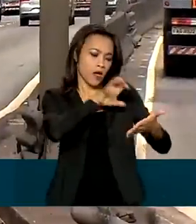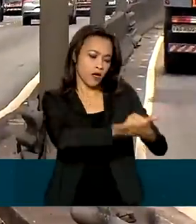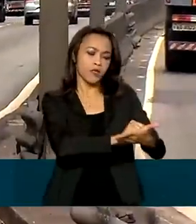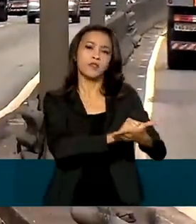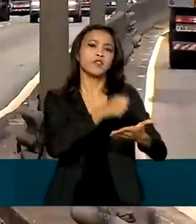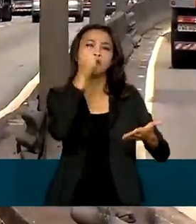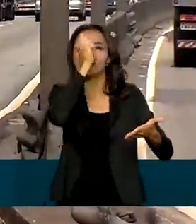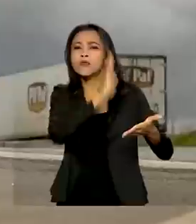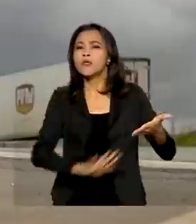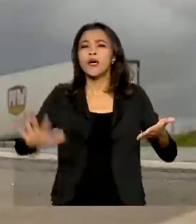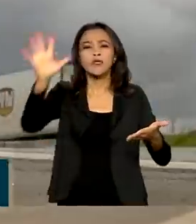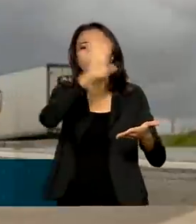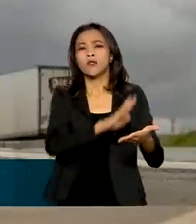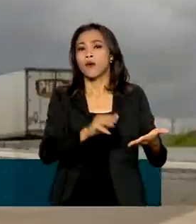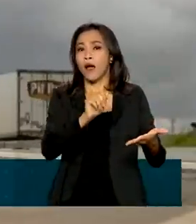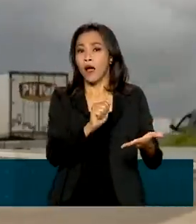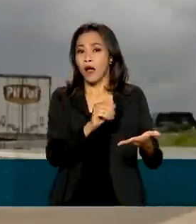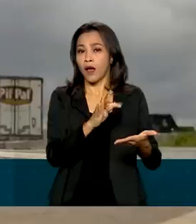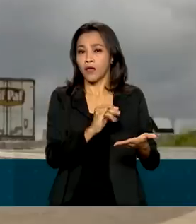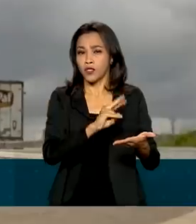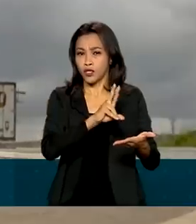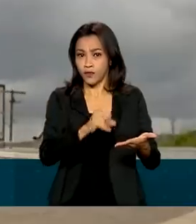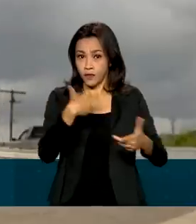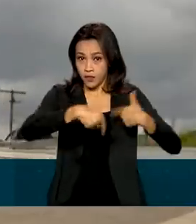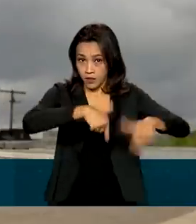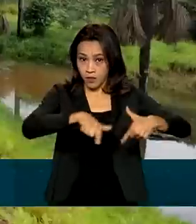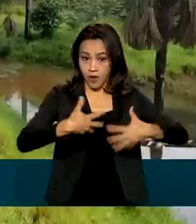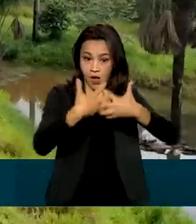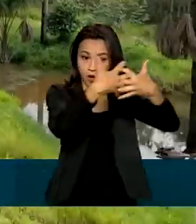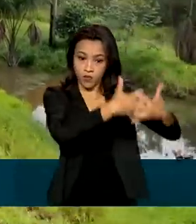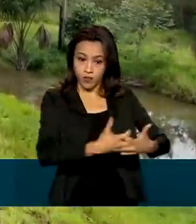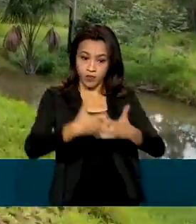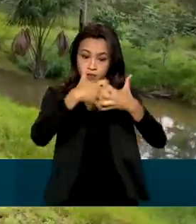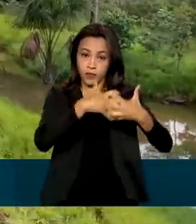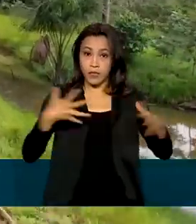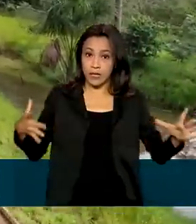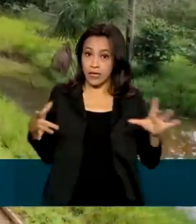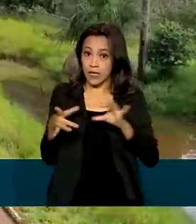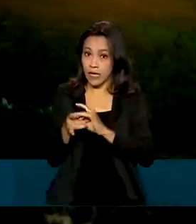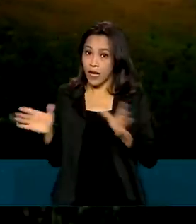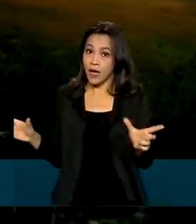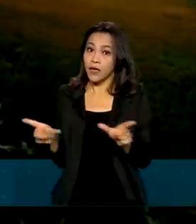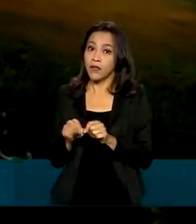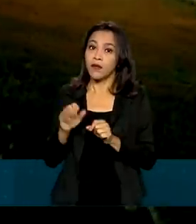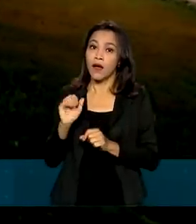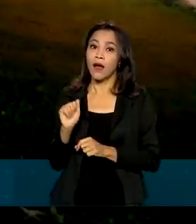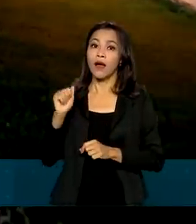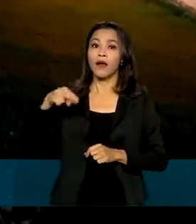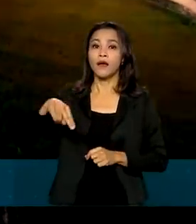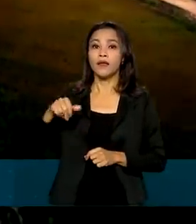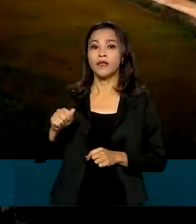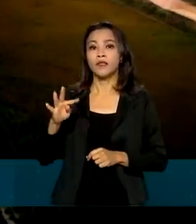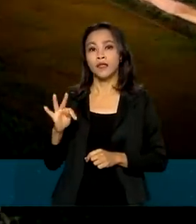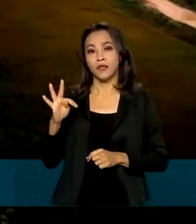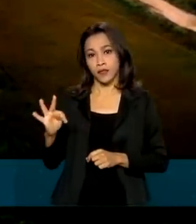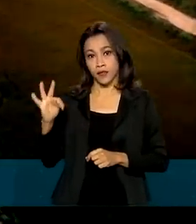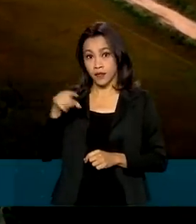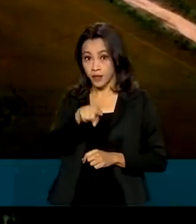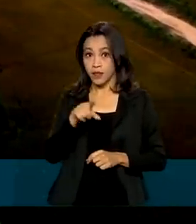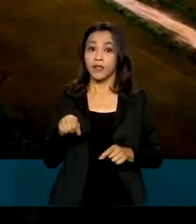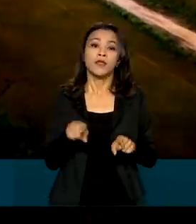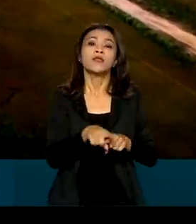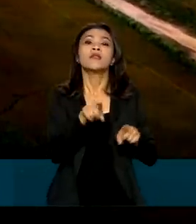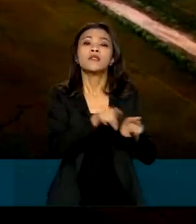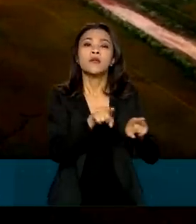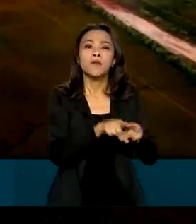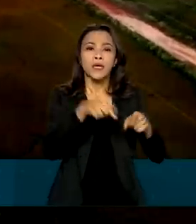Nacional de Transportadores Rodoviários de Cargas da ANTT, mas que não tiveram registro de operação de transporte rodoviário